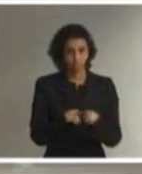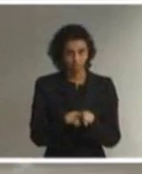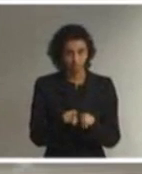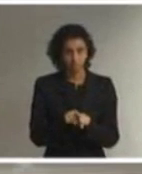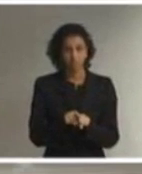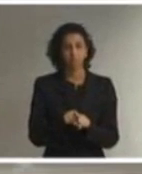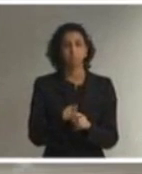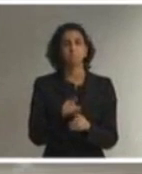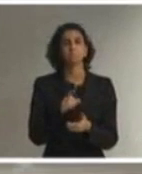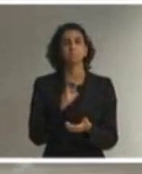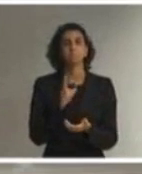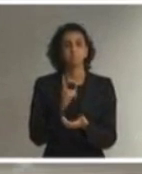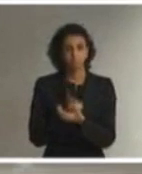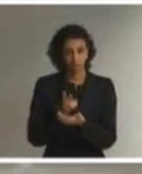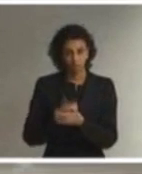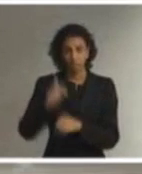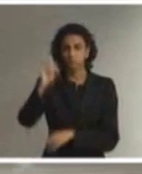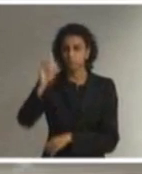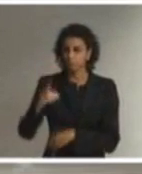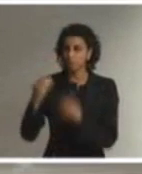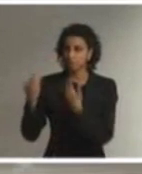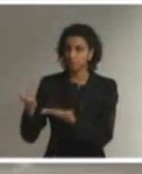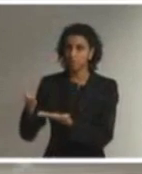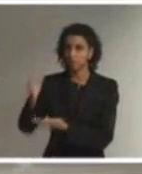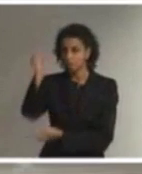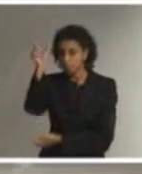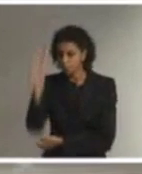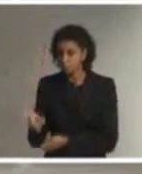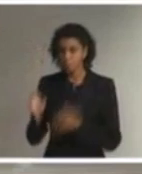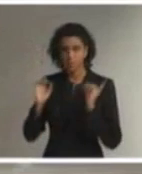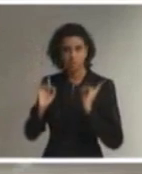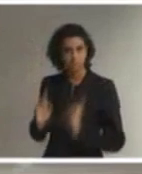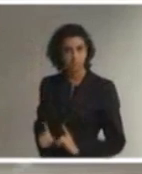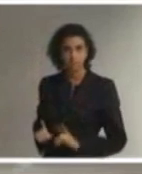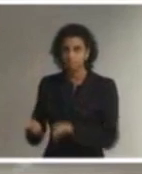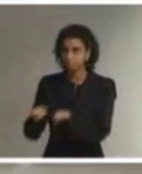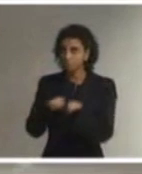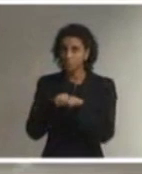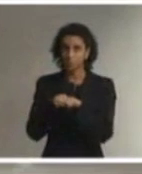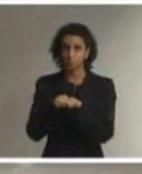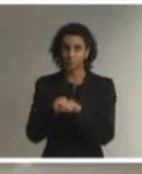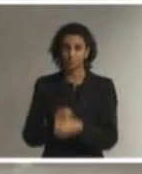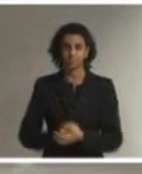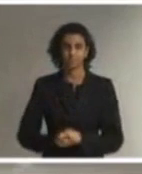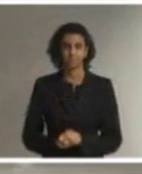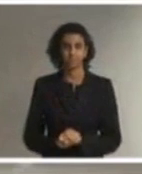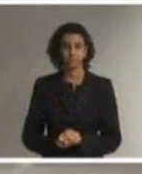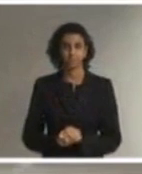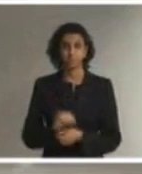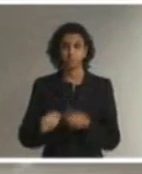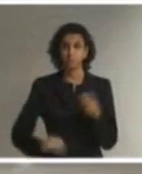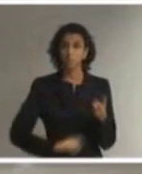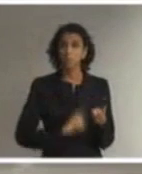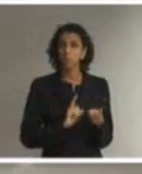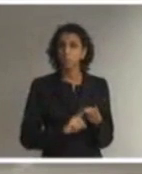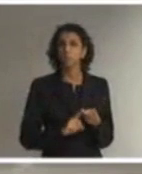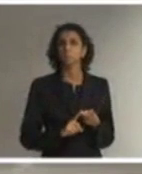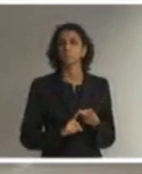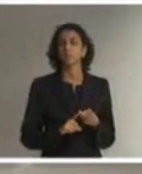dado, concedido também à pessoa com deficiência. Um outro aspecto